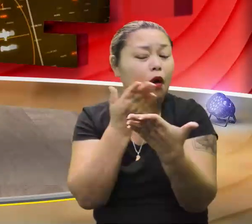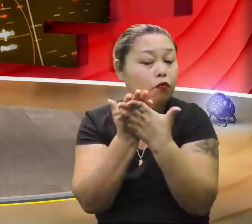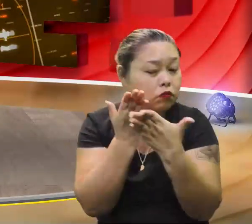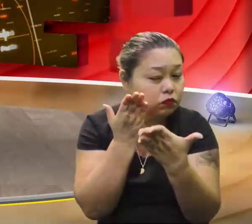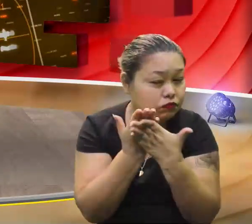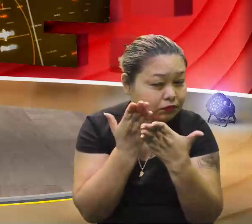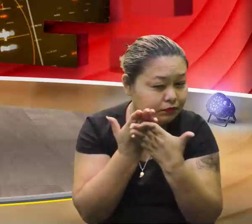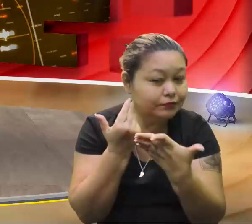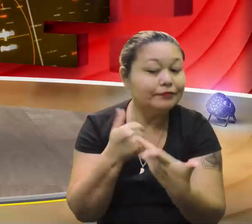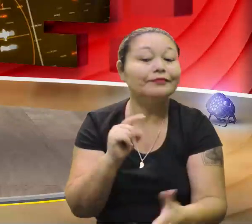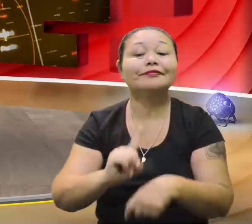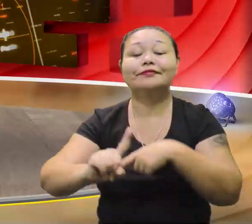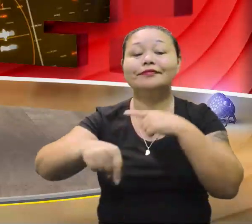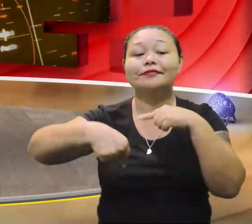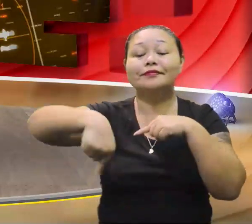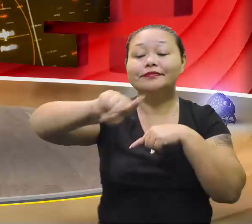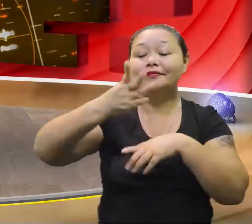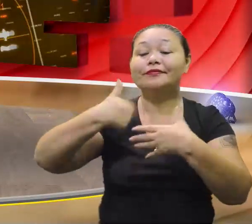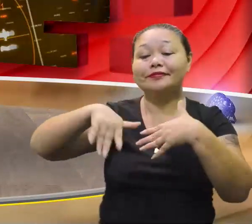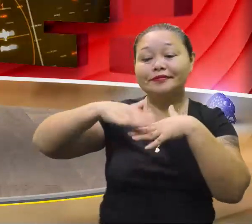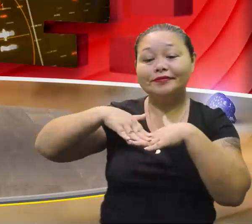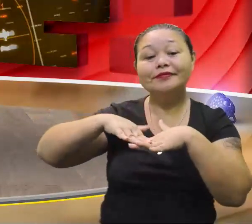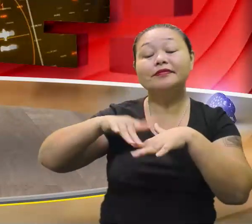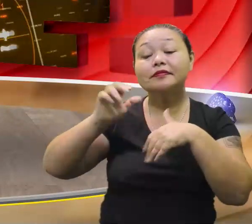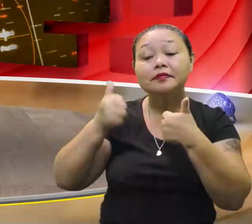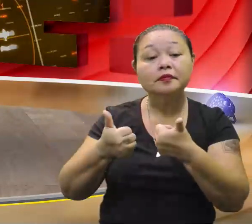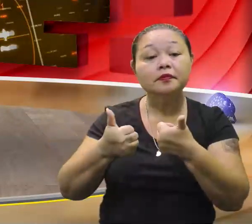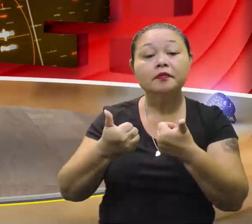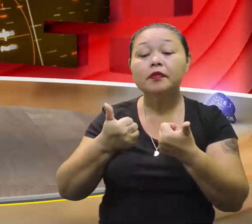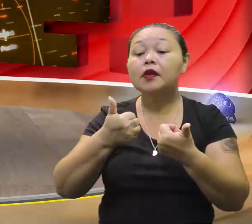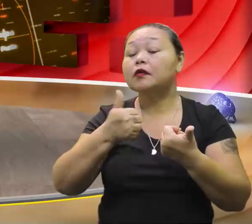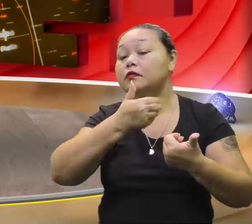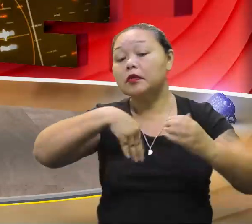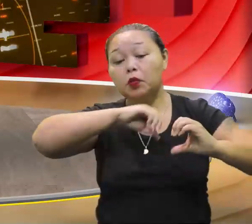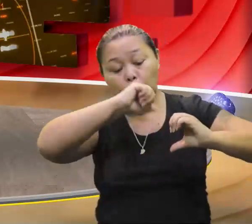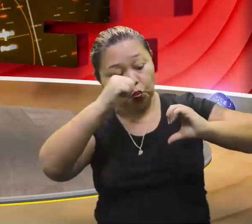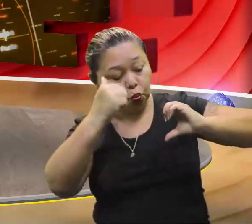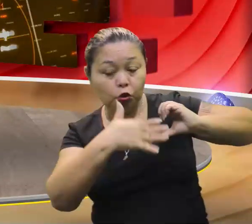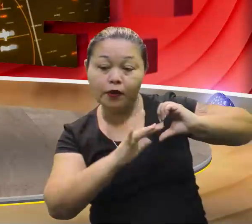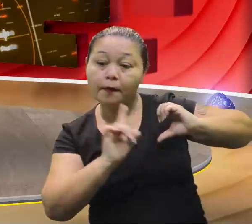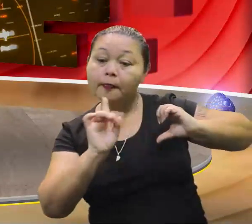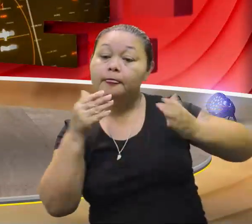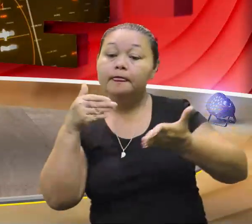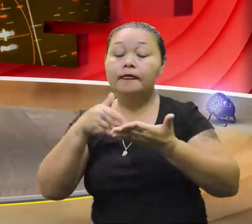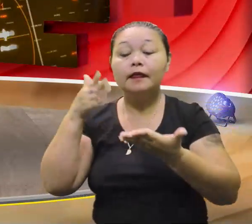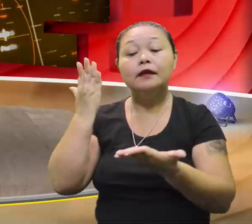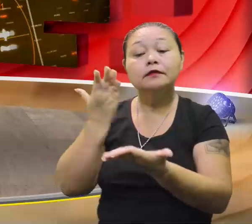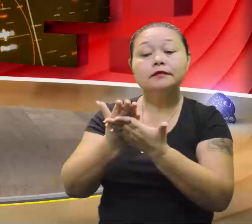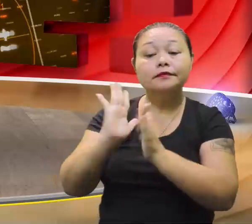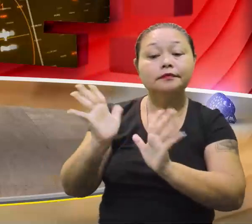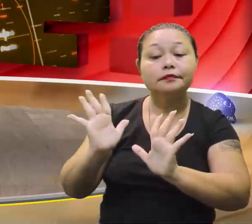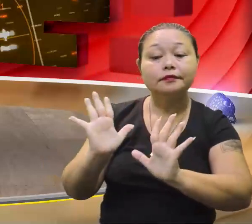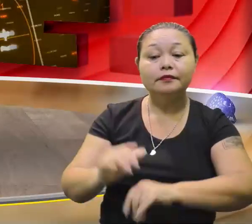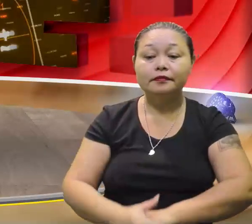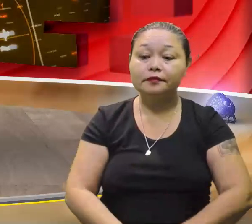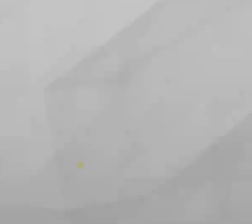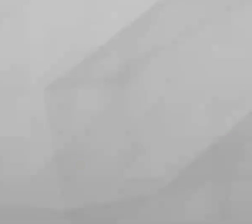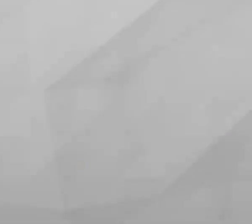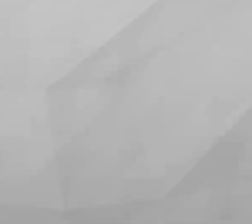um tanto bom. Além disso, a matemática com tudo, né? Gente, um beijo no coração. Até a próxima aula. Tchau, tchau.